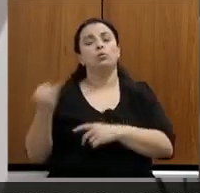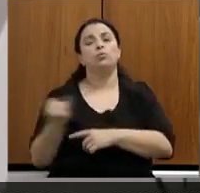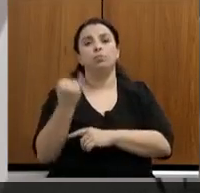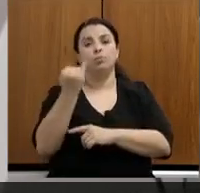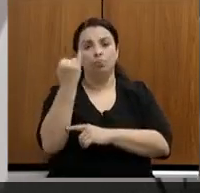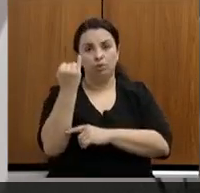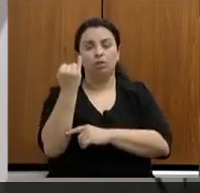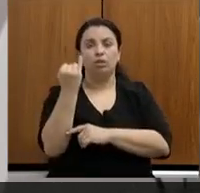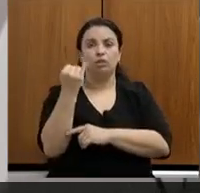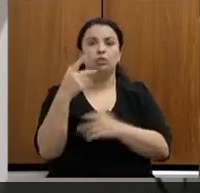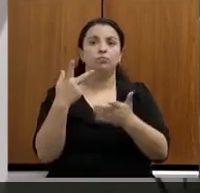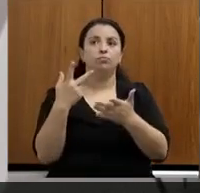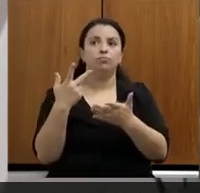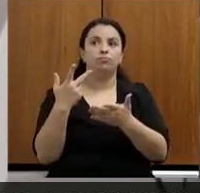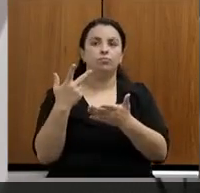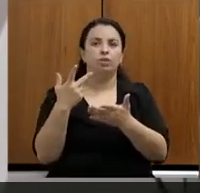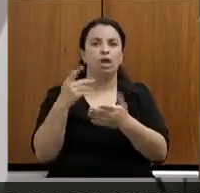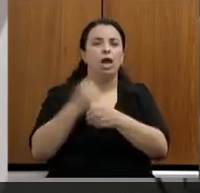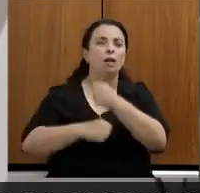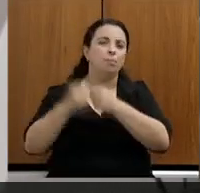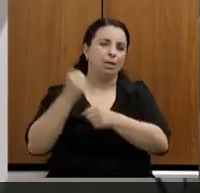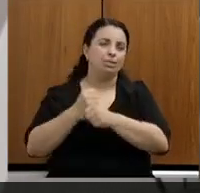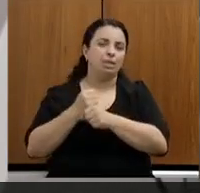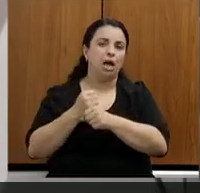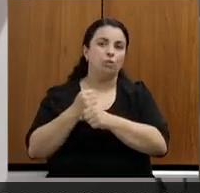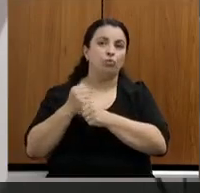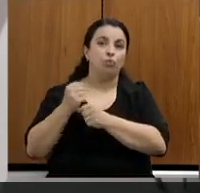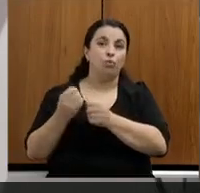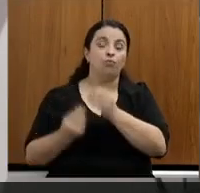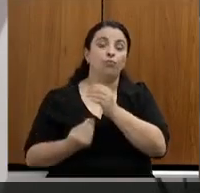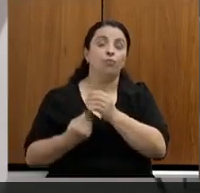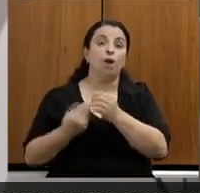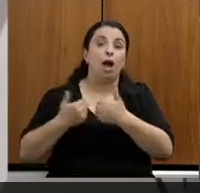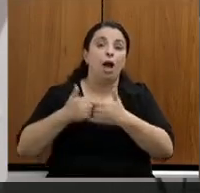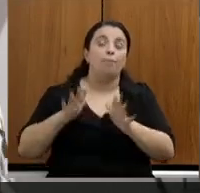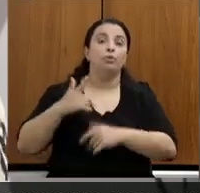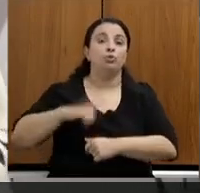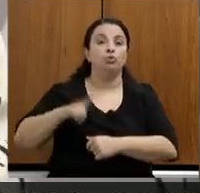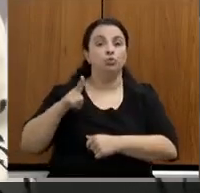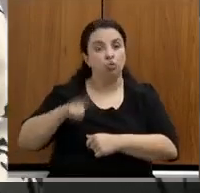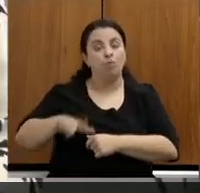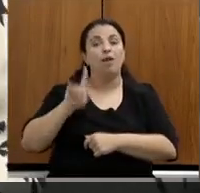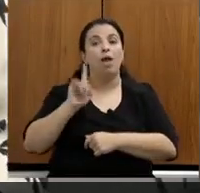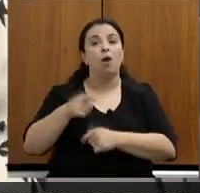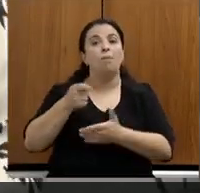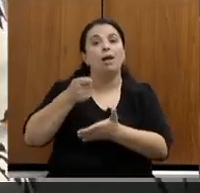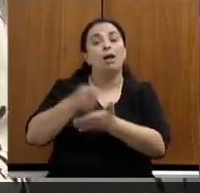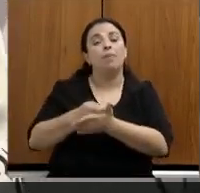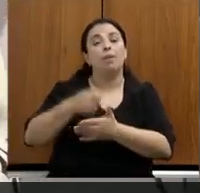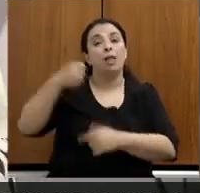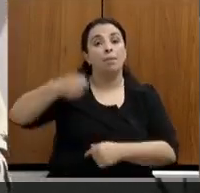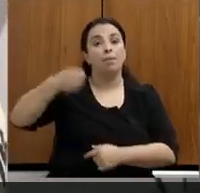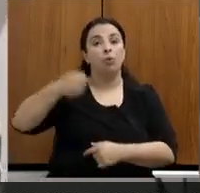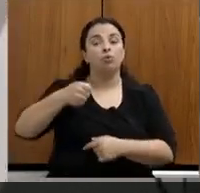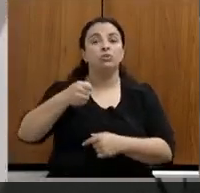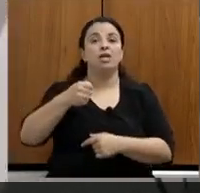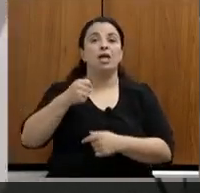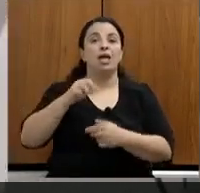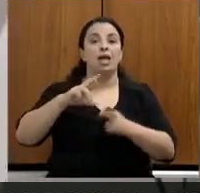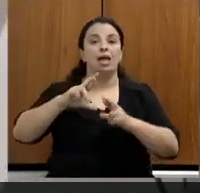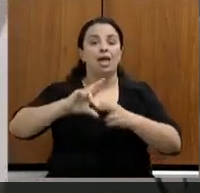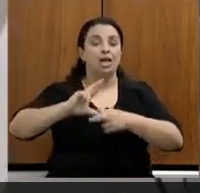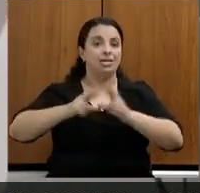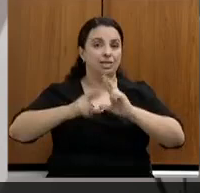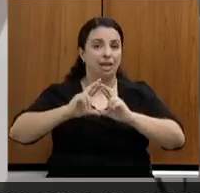no ano passado, especialmente, é o pagamento da Bolsa Reciclagem. A Bolsa Reciclagem é um pagamento por serviço